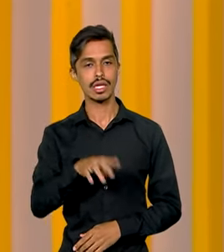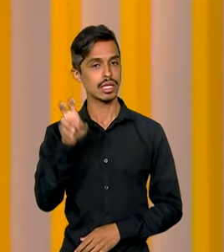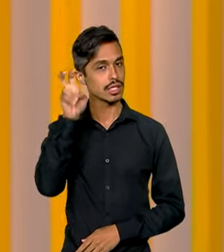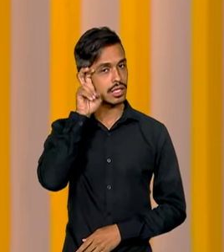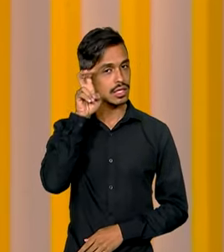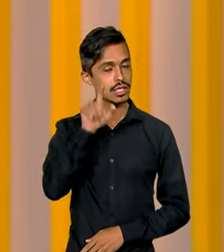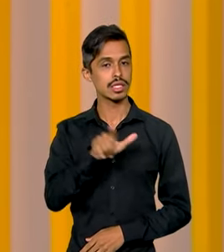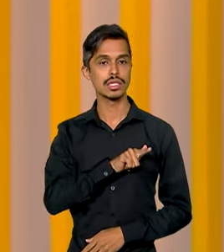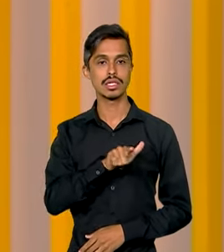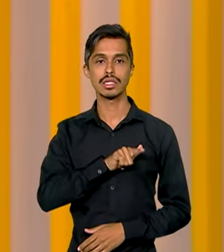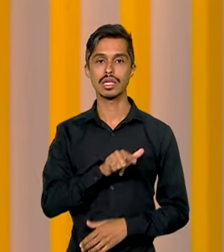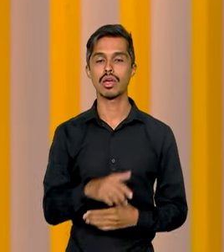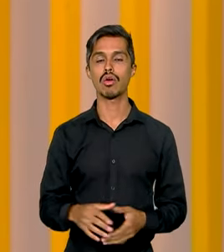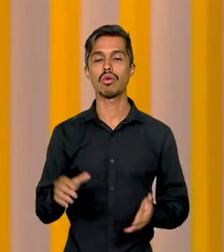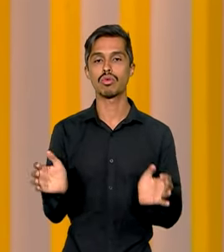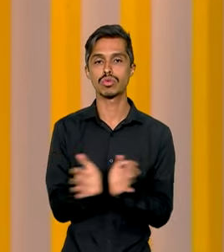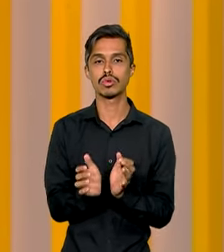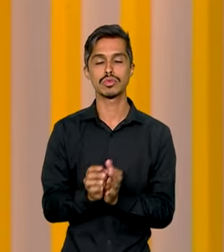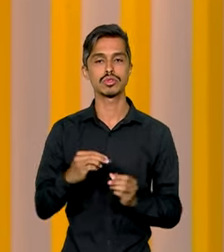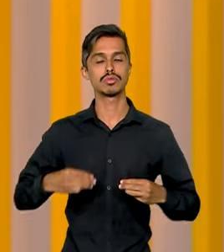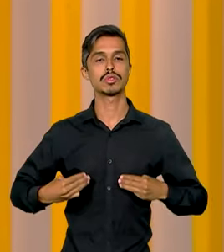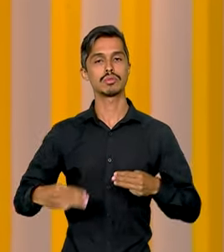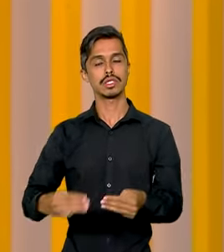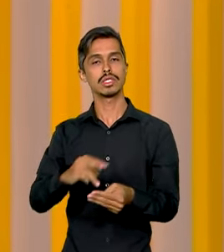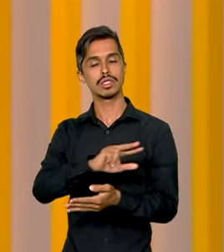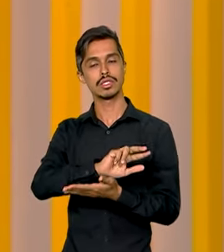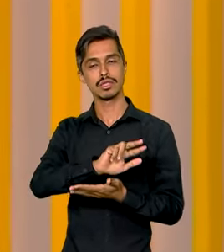com a presença de uma comitiva de ministros e autoridades.